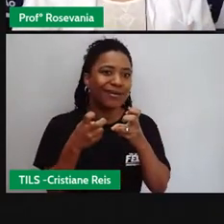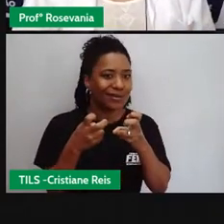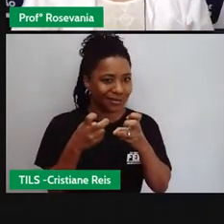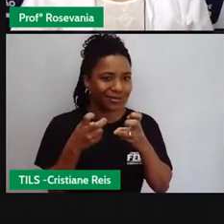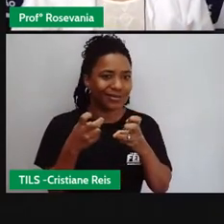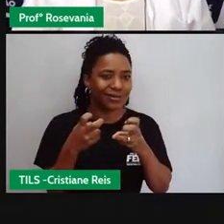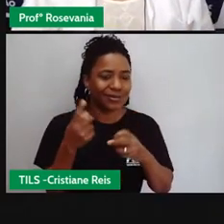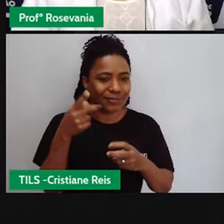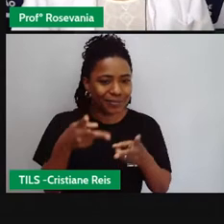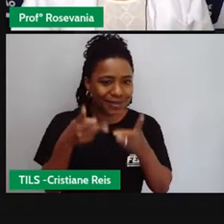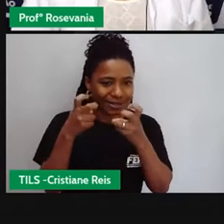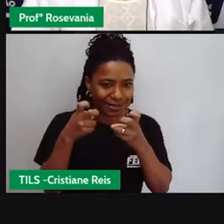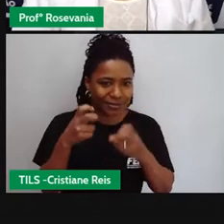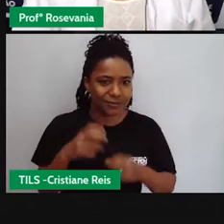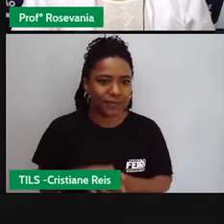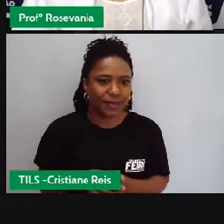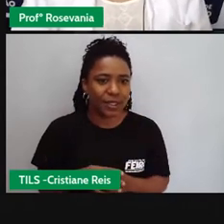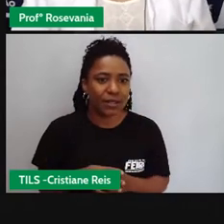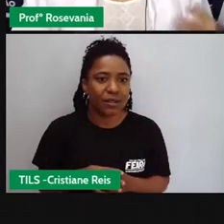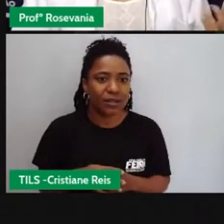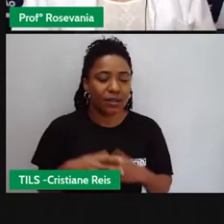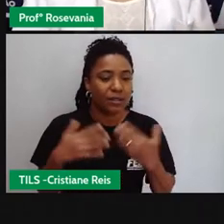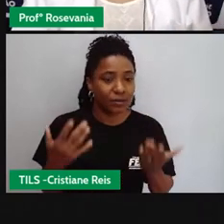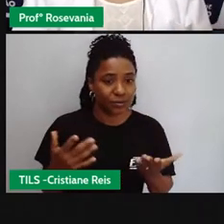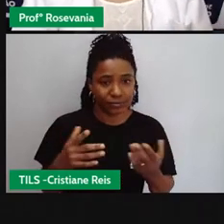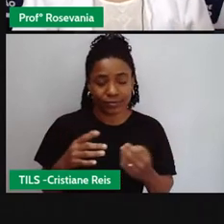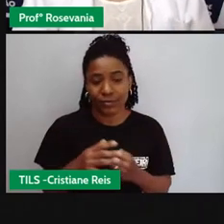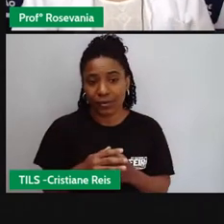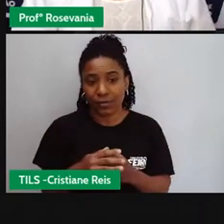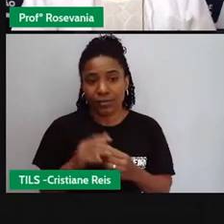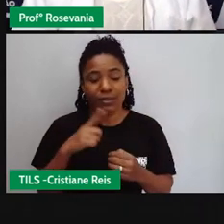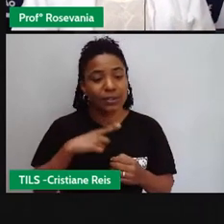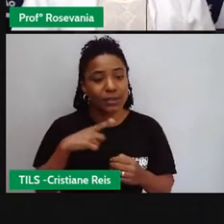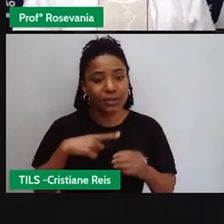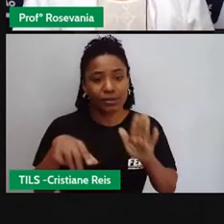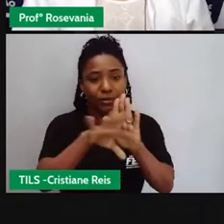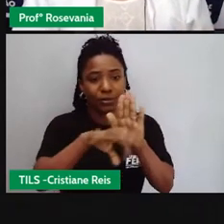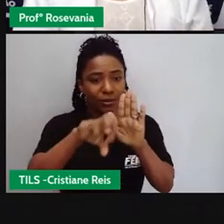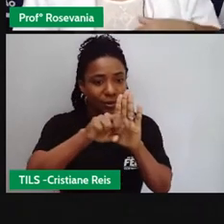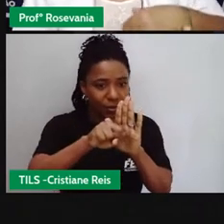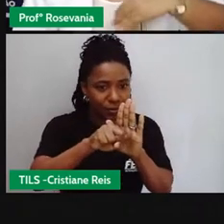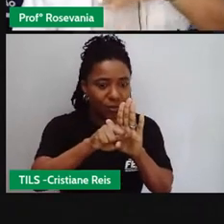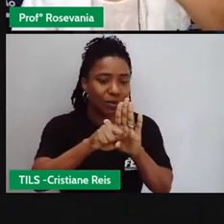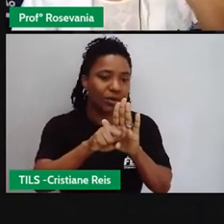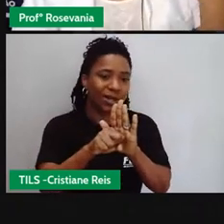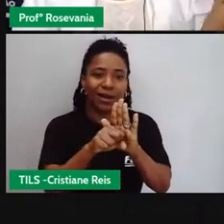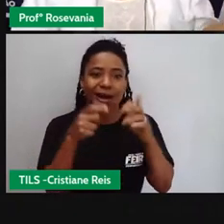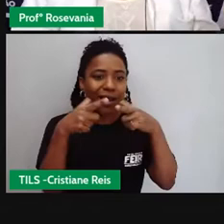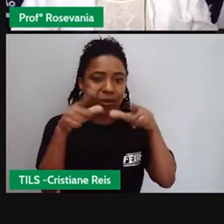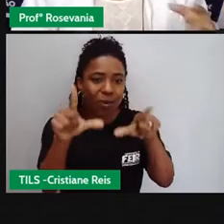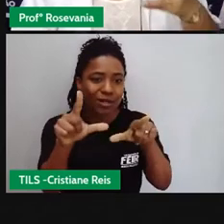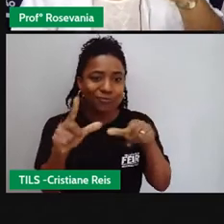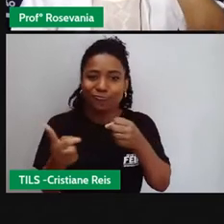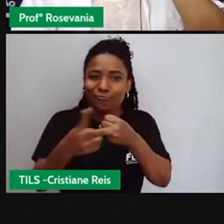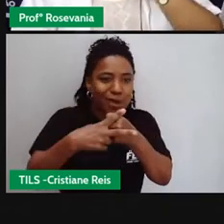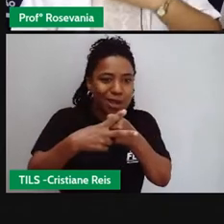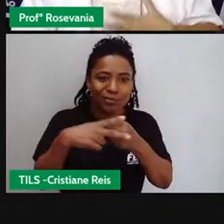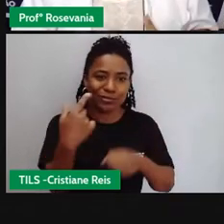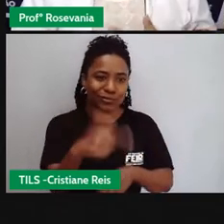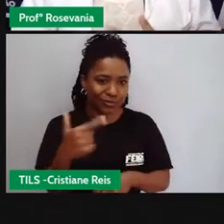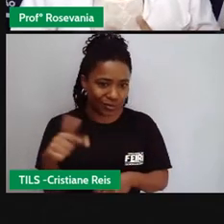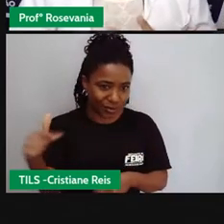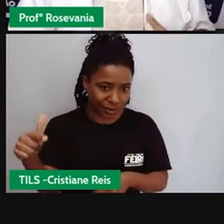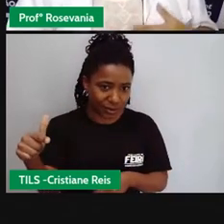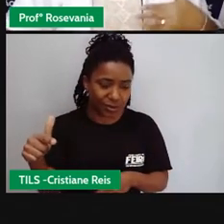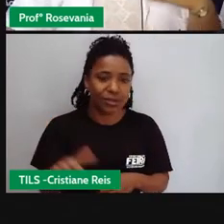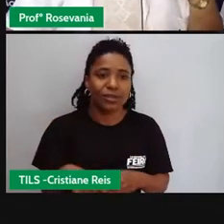gente está muito acostumado com essa linguagem não verbal, até porque a gente encontra ela nas fachadas, na